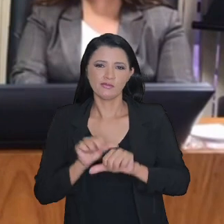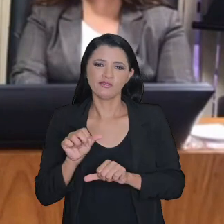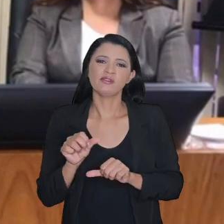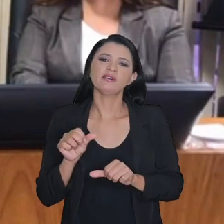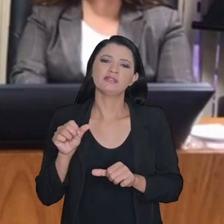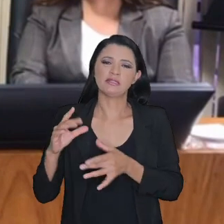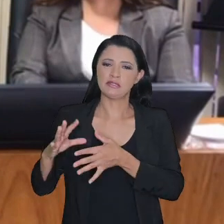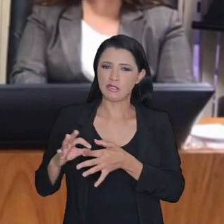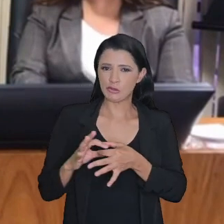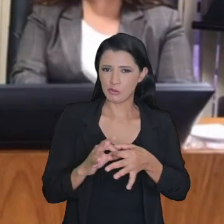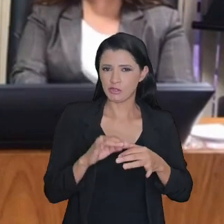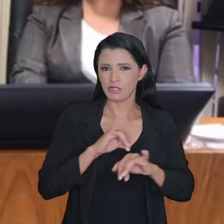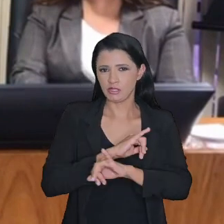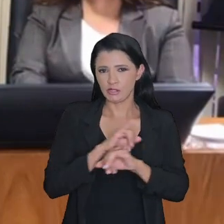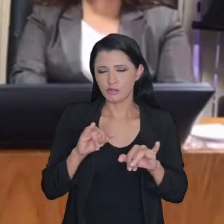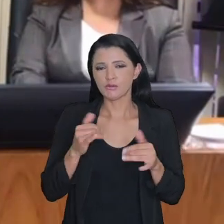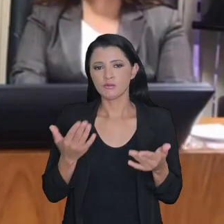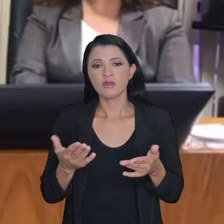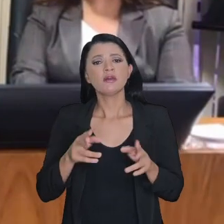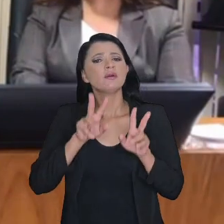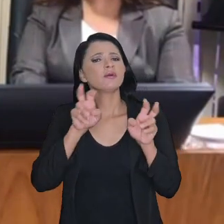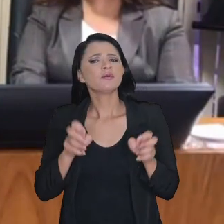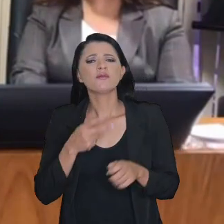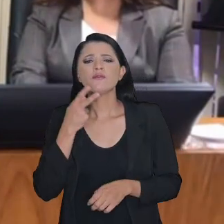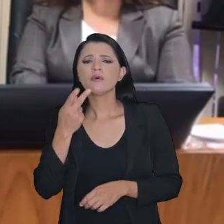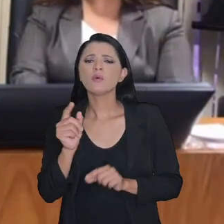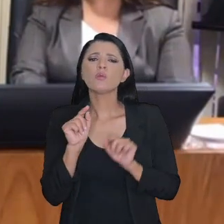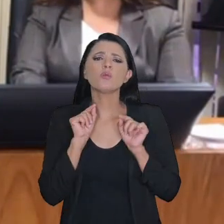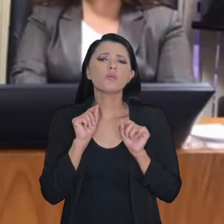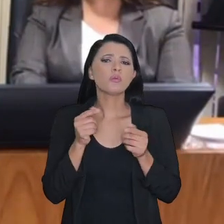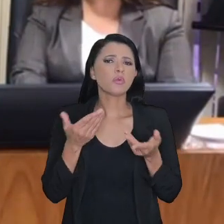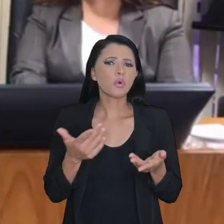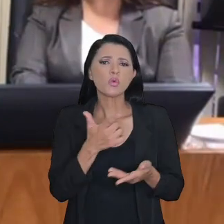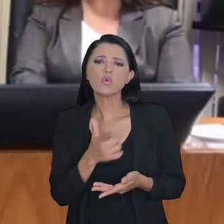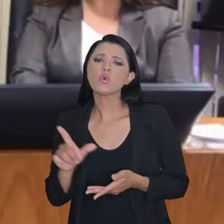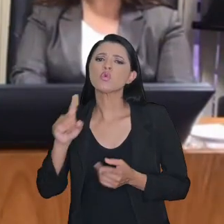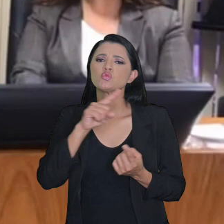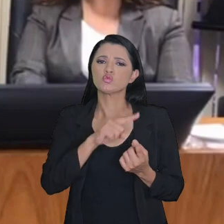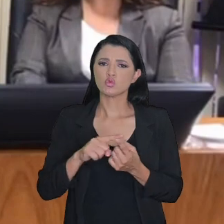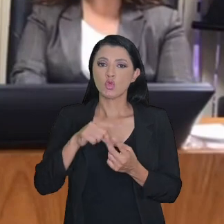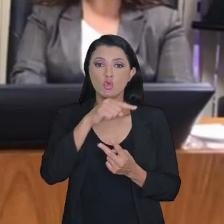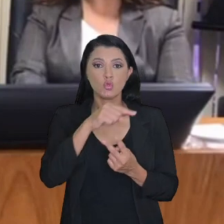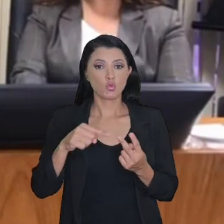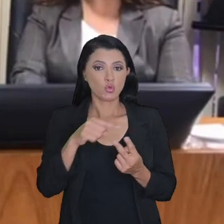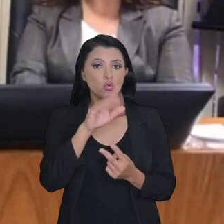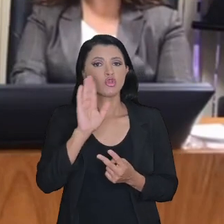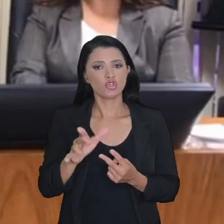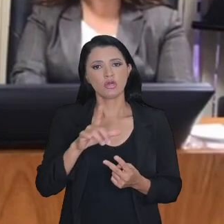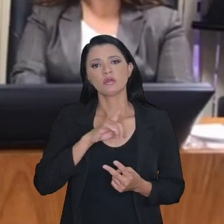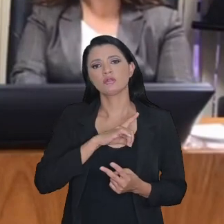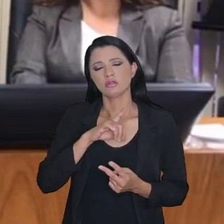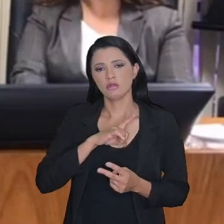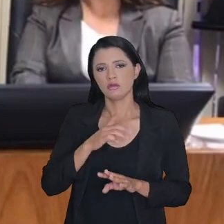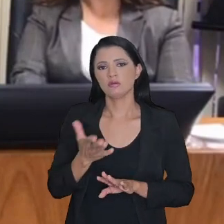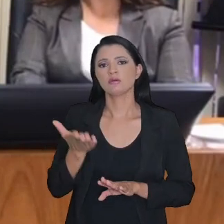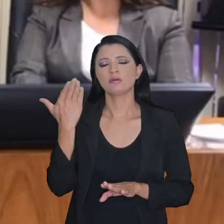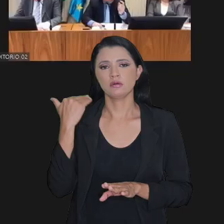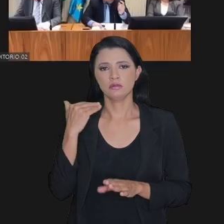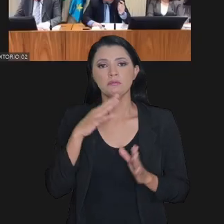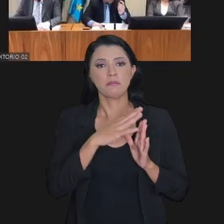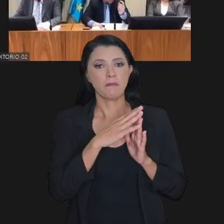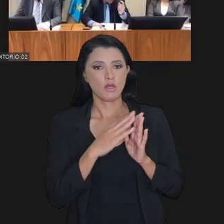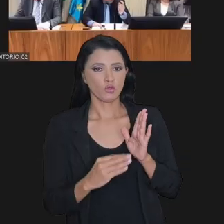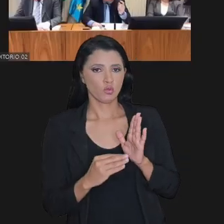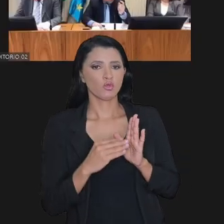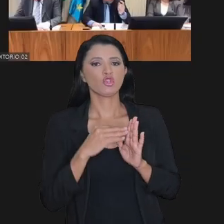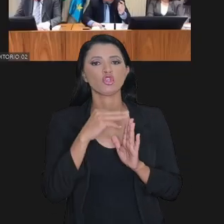da transação dentro do contencioso administrativo, vamos falar um pouquinho só do outro formato. Dos dois formatos já existiam, duas